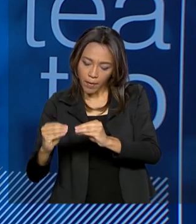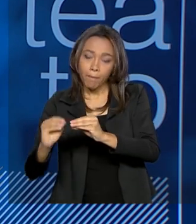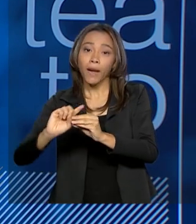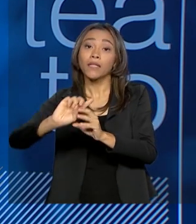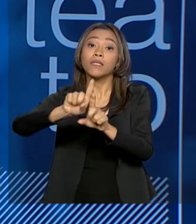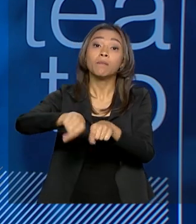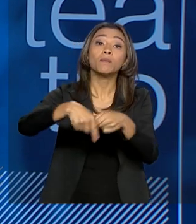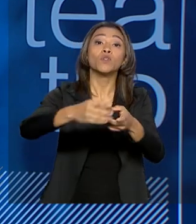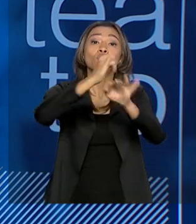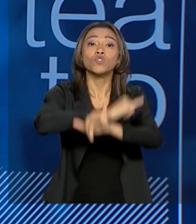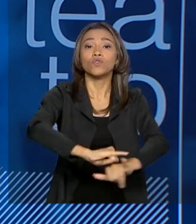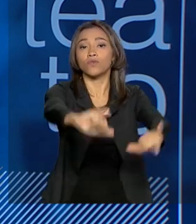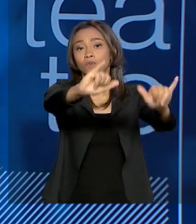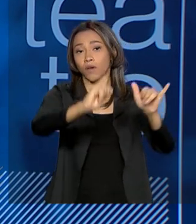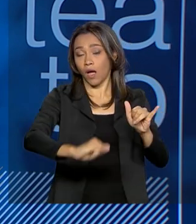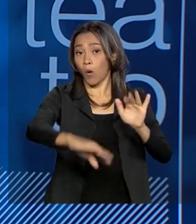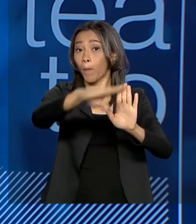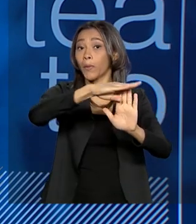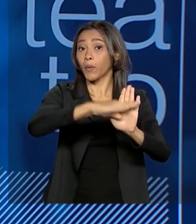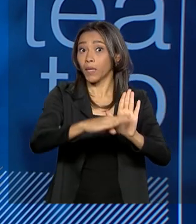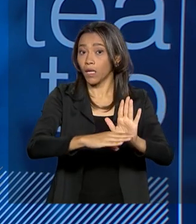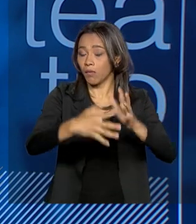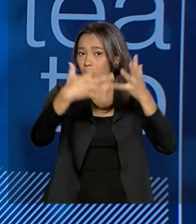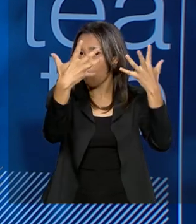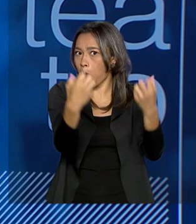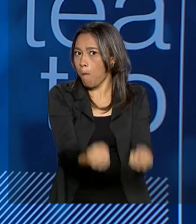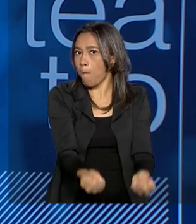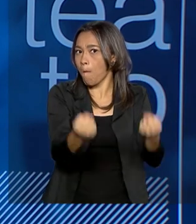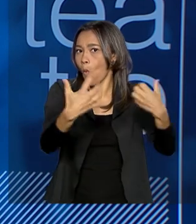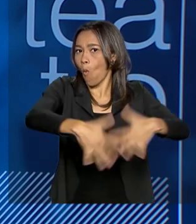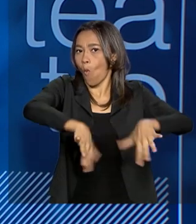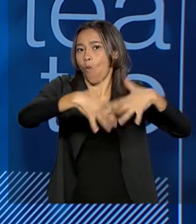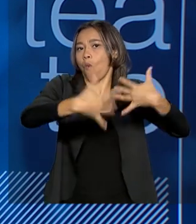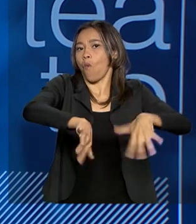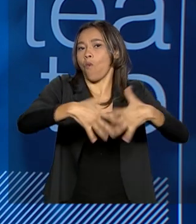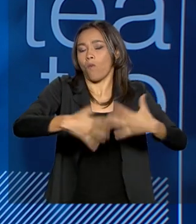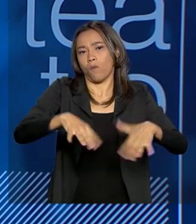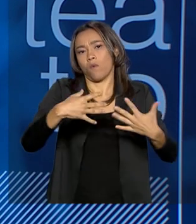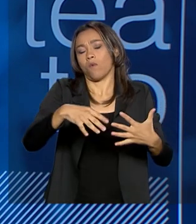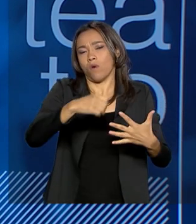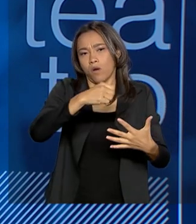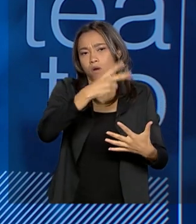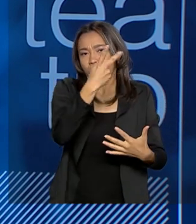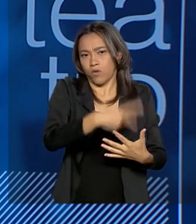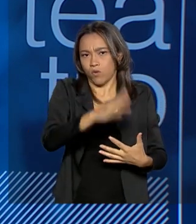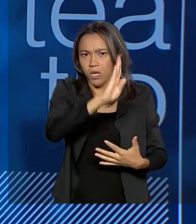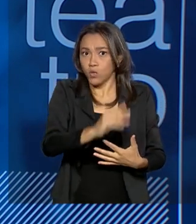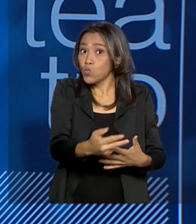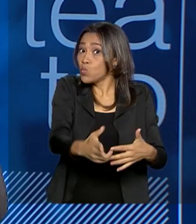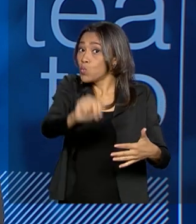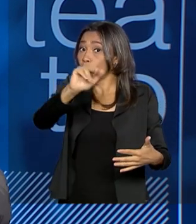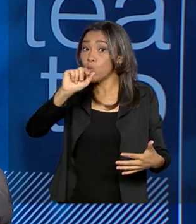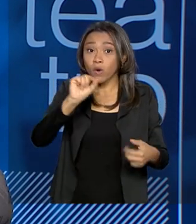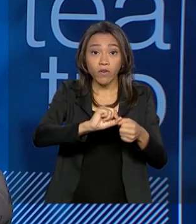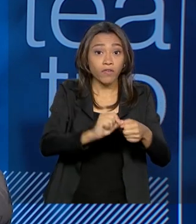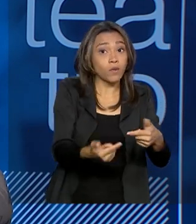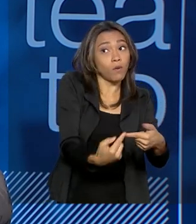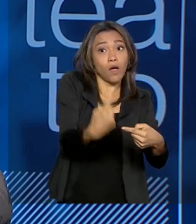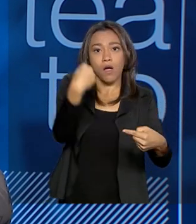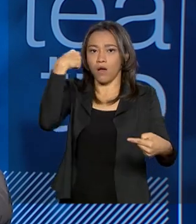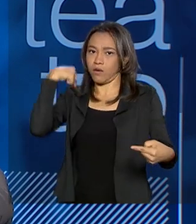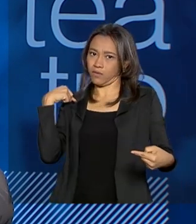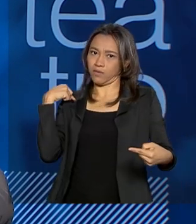programa gigantesco para a arte e para a cultura brasileira. Um programa que nunca foi feito antes nessa dimensão,